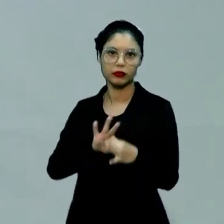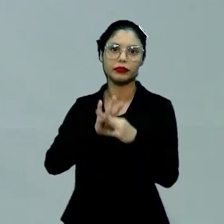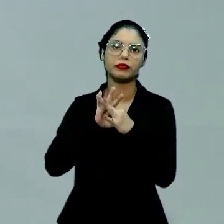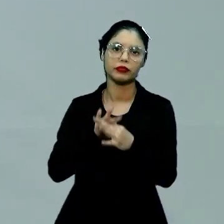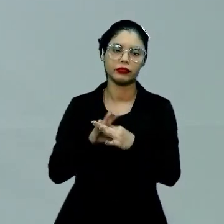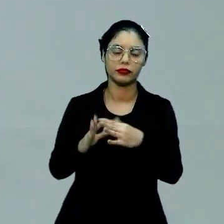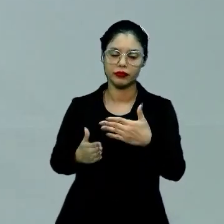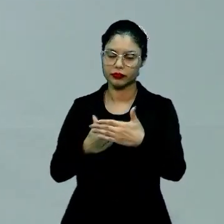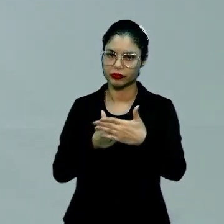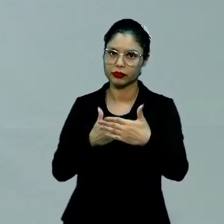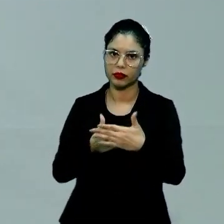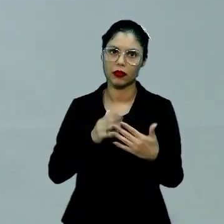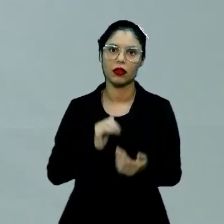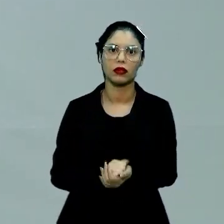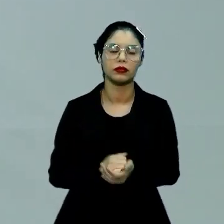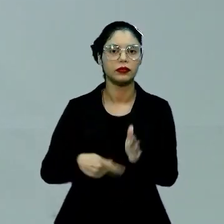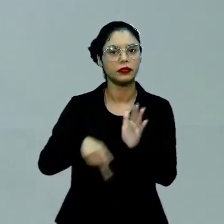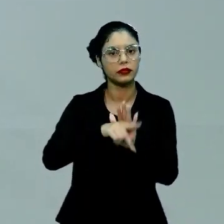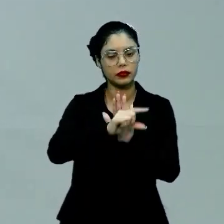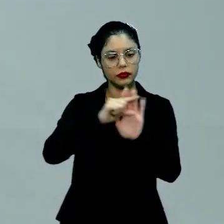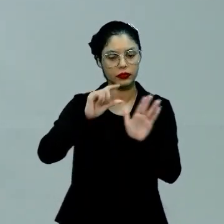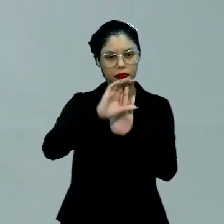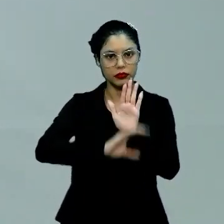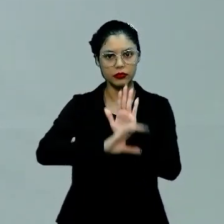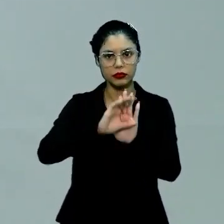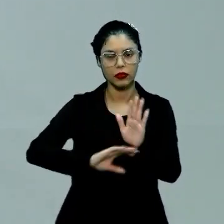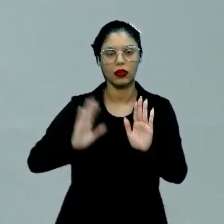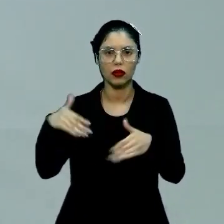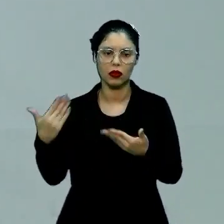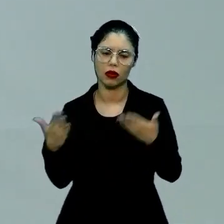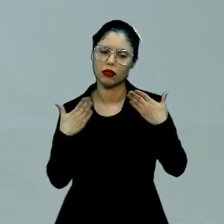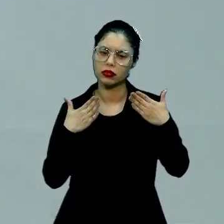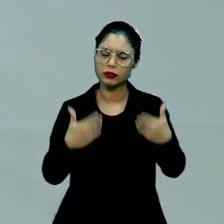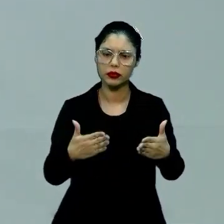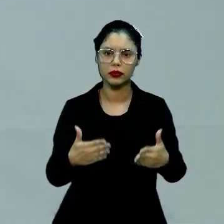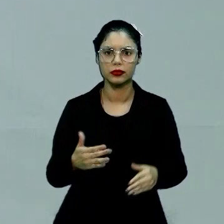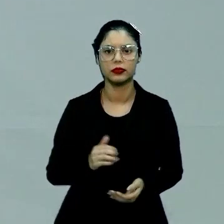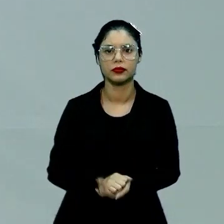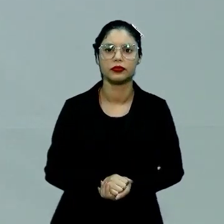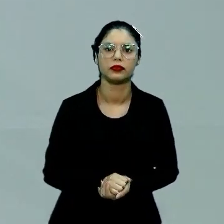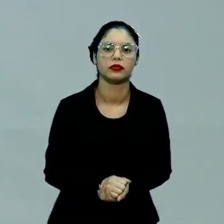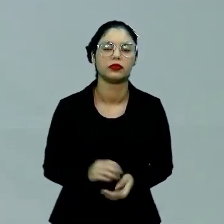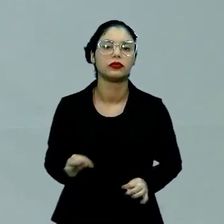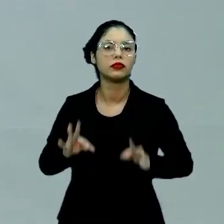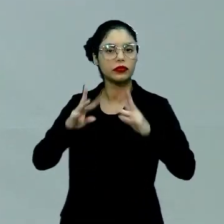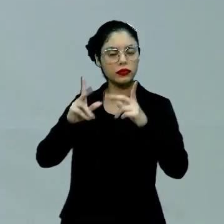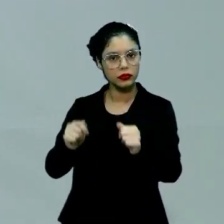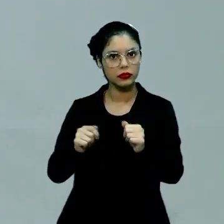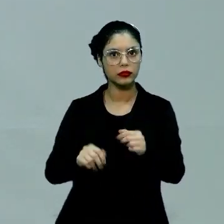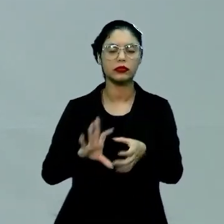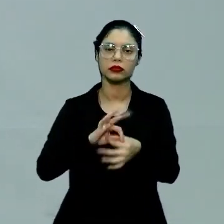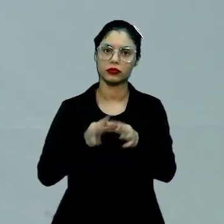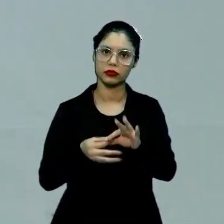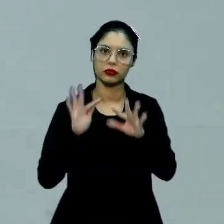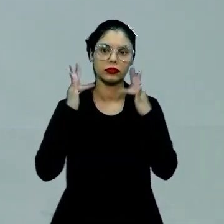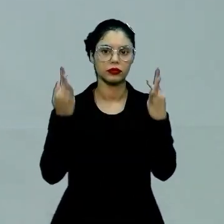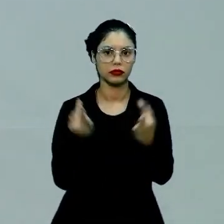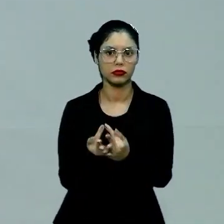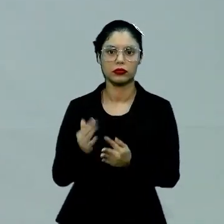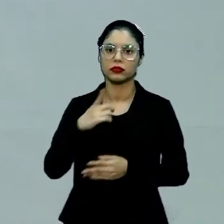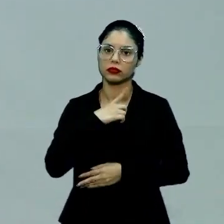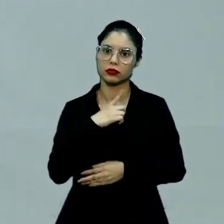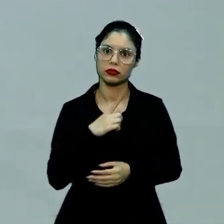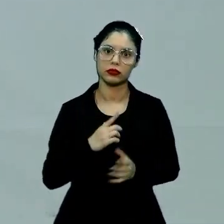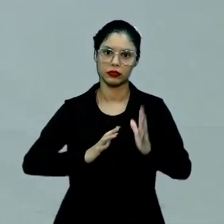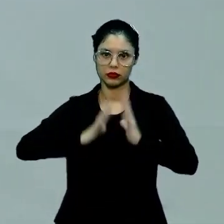delimitar ou definir que caminho você vai trilhar. Todo mundo, em um contexto familiar, acaba tendo